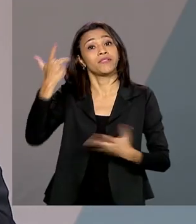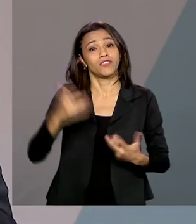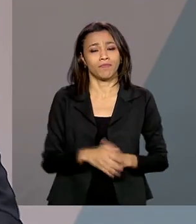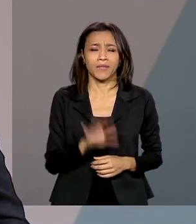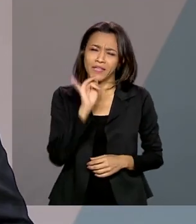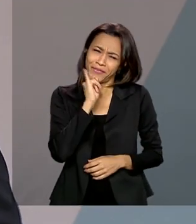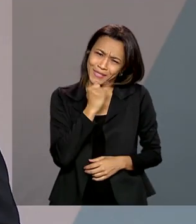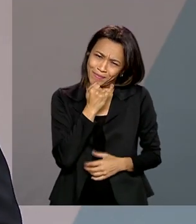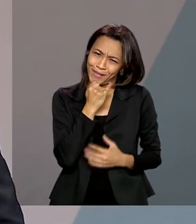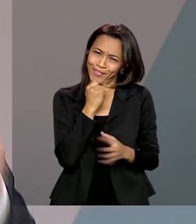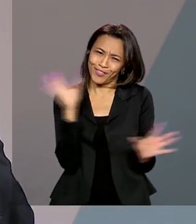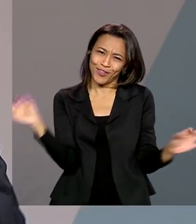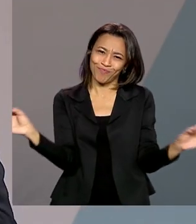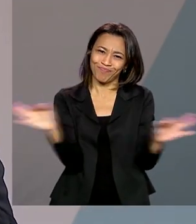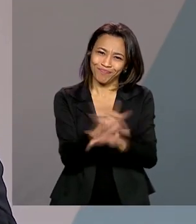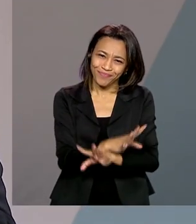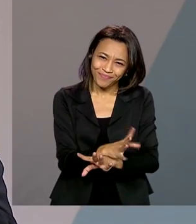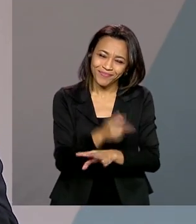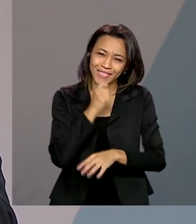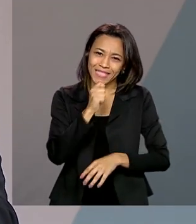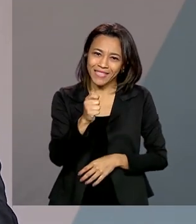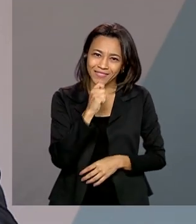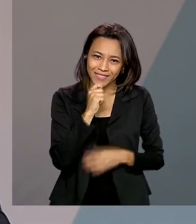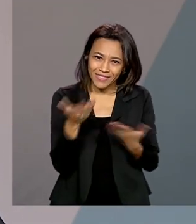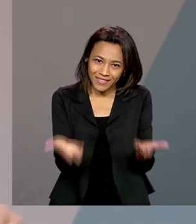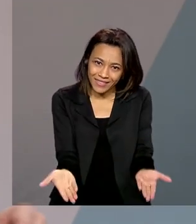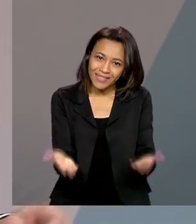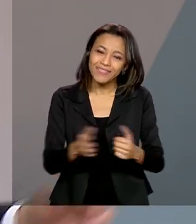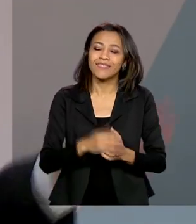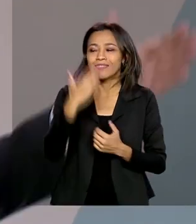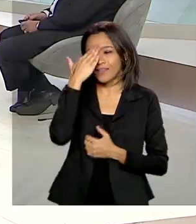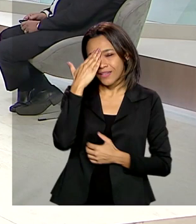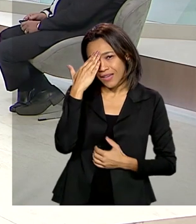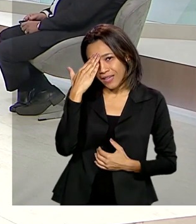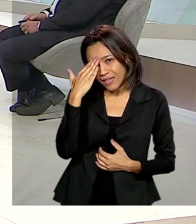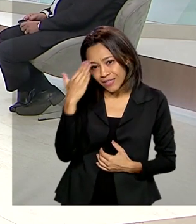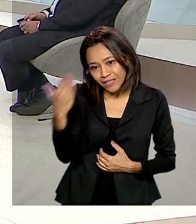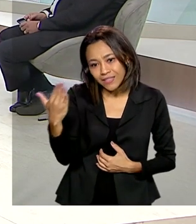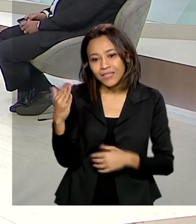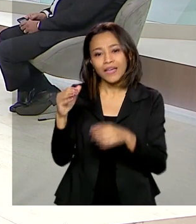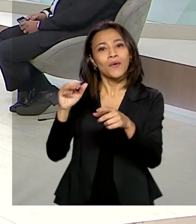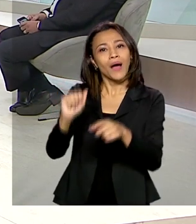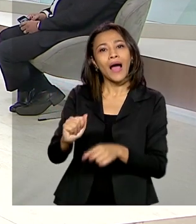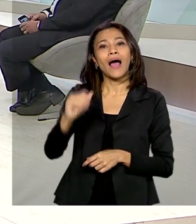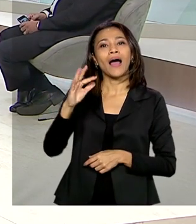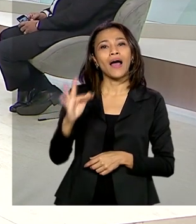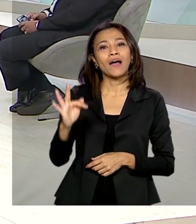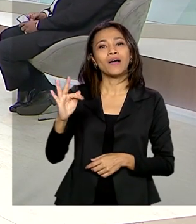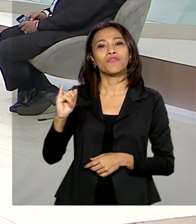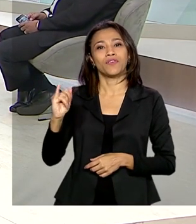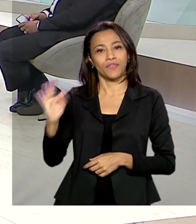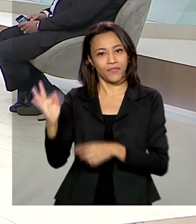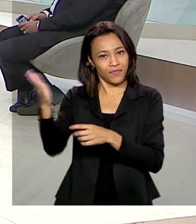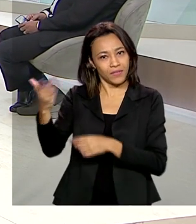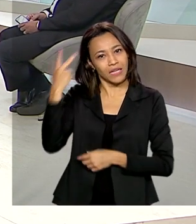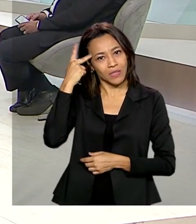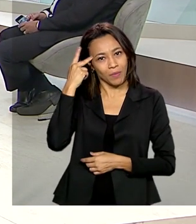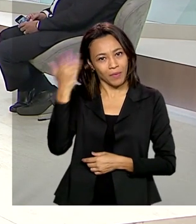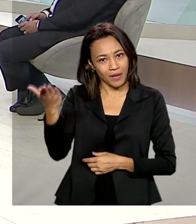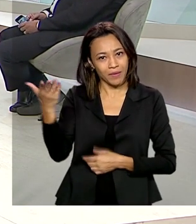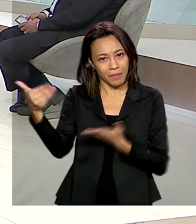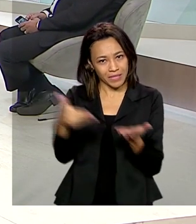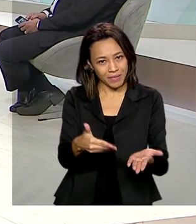Infelizmente, chegamos ao final desse primeiro programa. Eu gostaria de agradecer o doutor Afif Domingos, lá de São Paulo, pela participação.